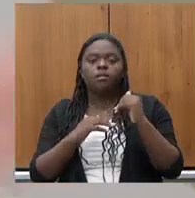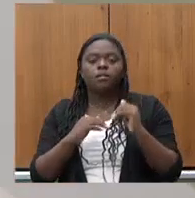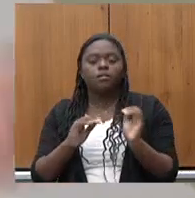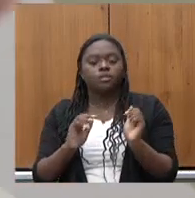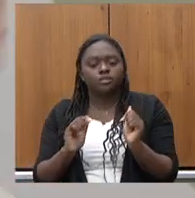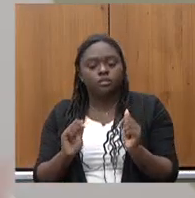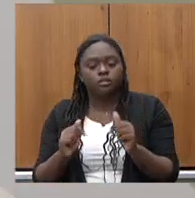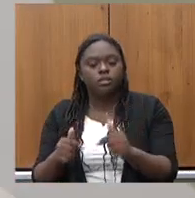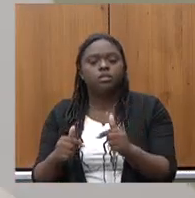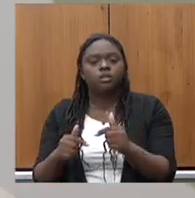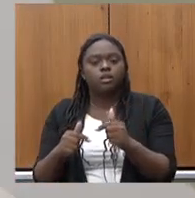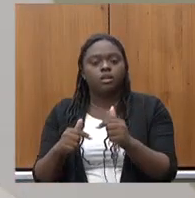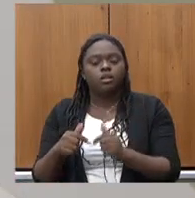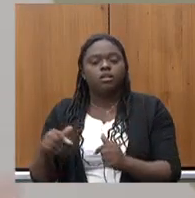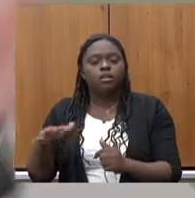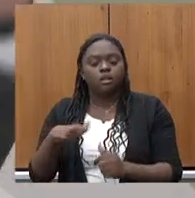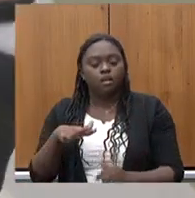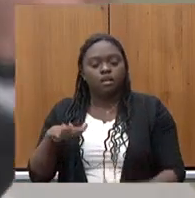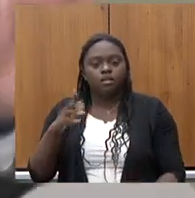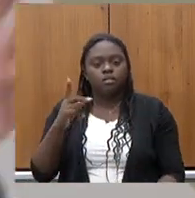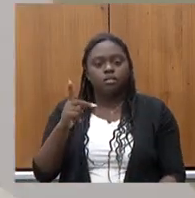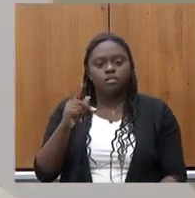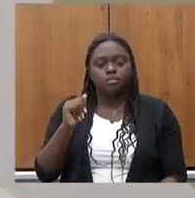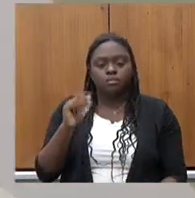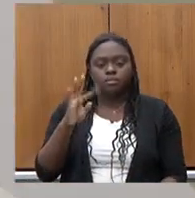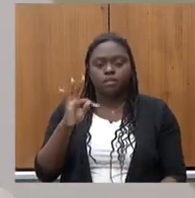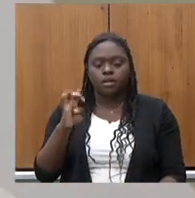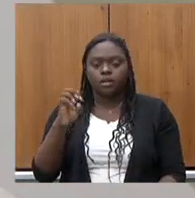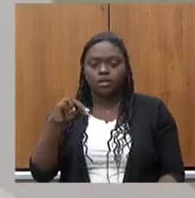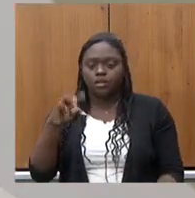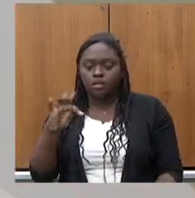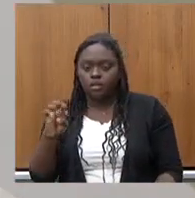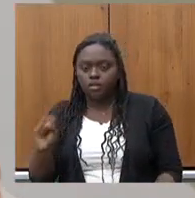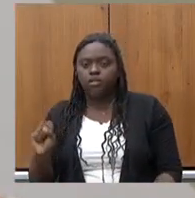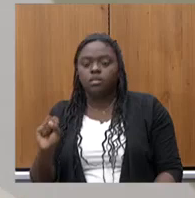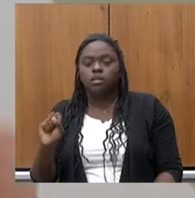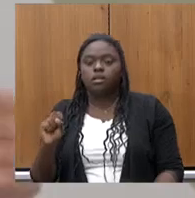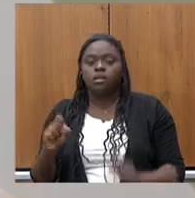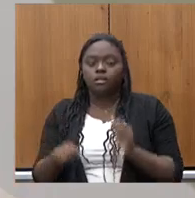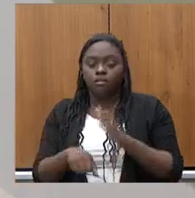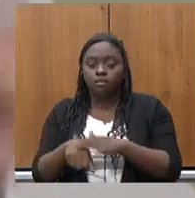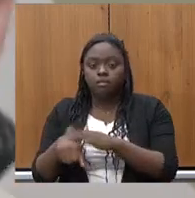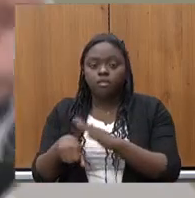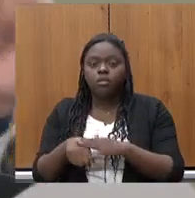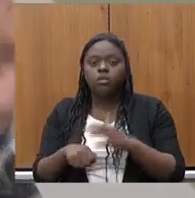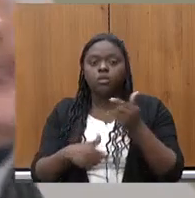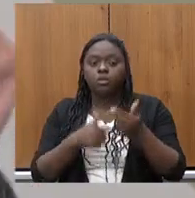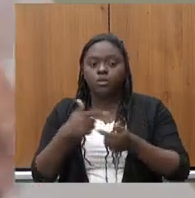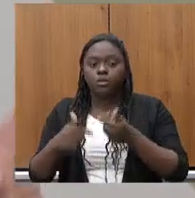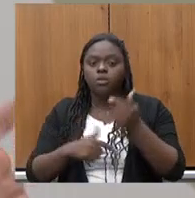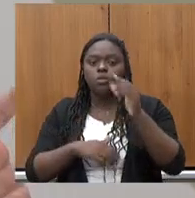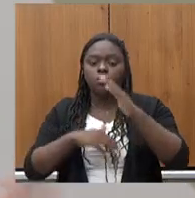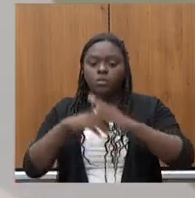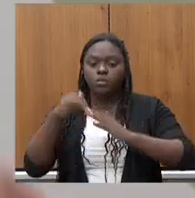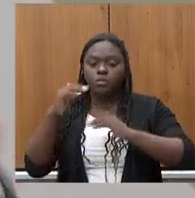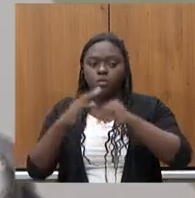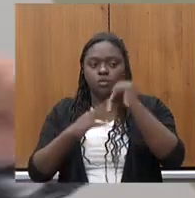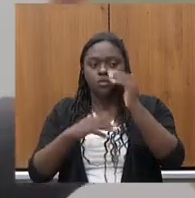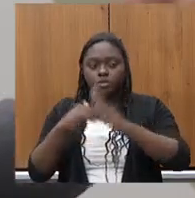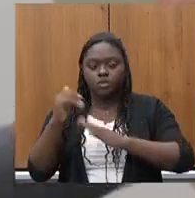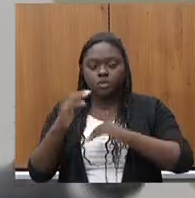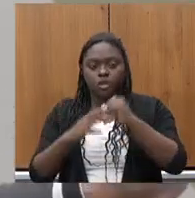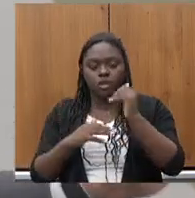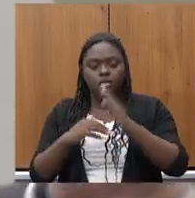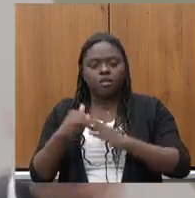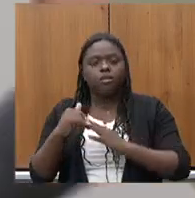desse estoque de patentes por apelo comercial e vamos fazer um trabalho profissional de